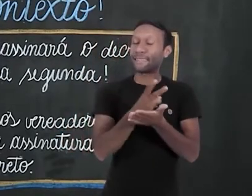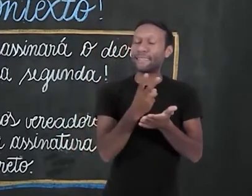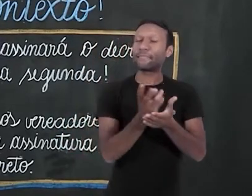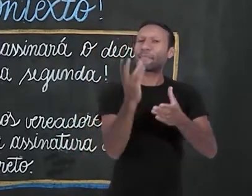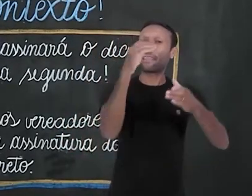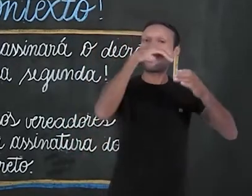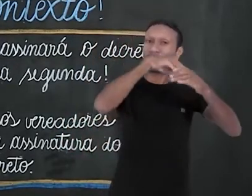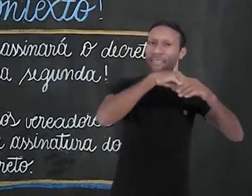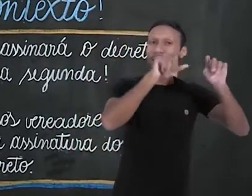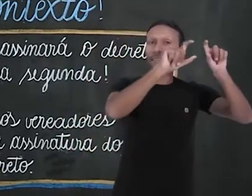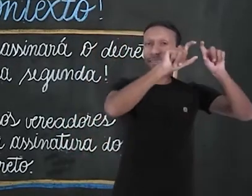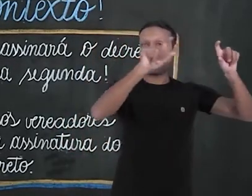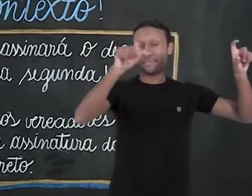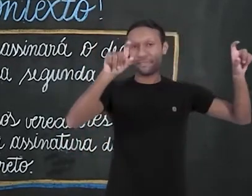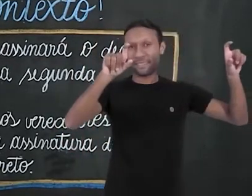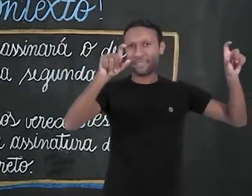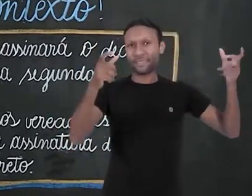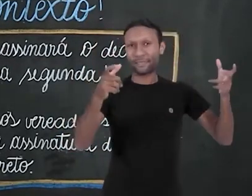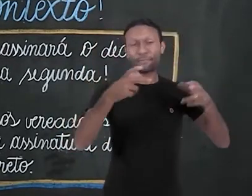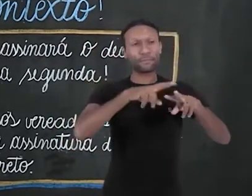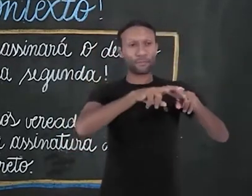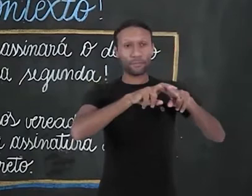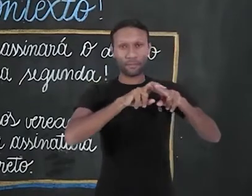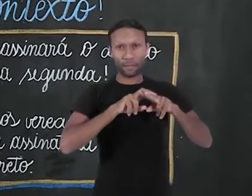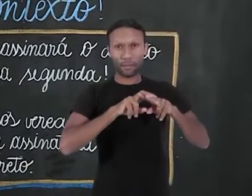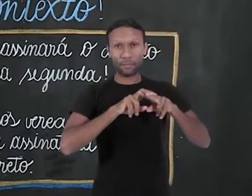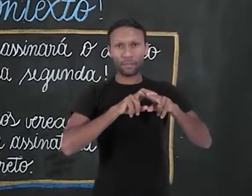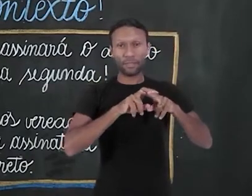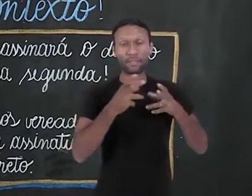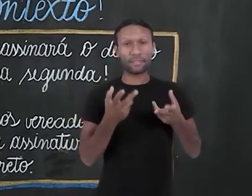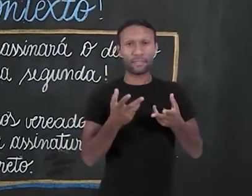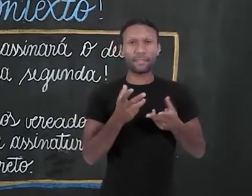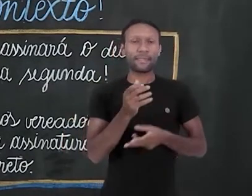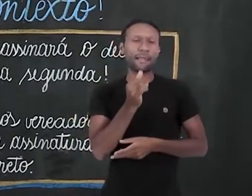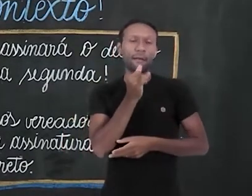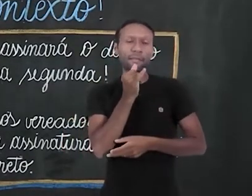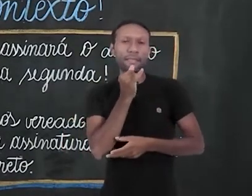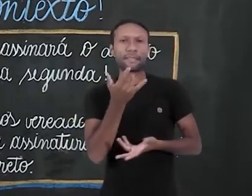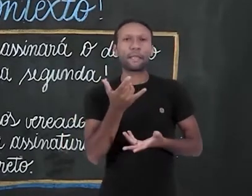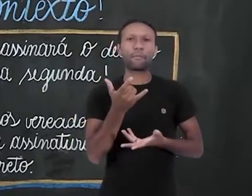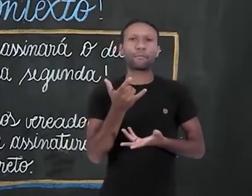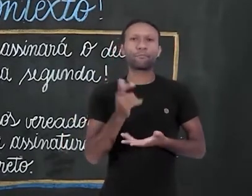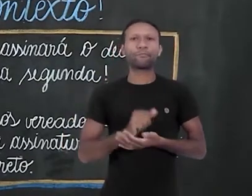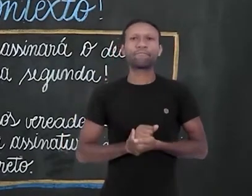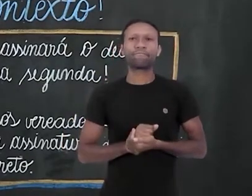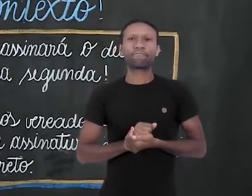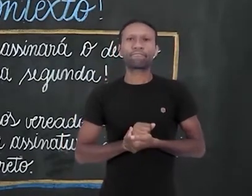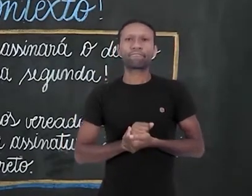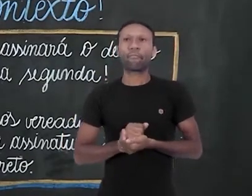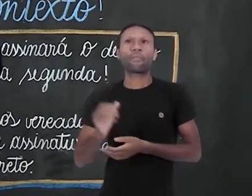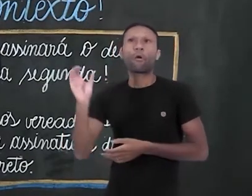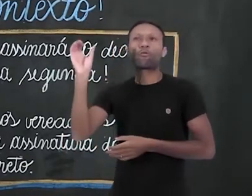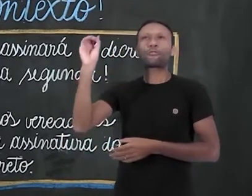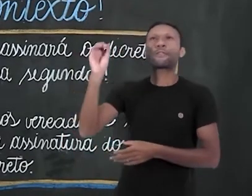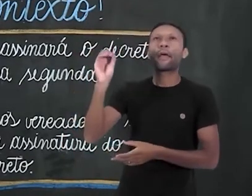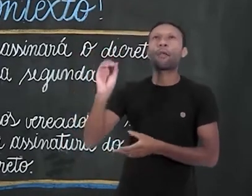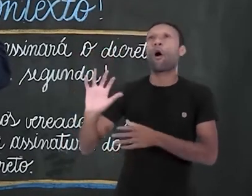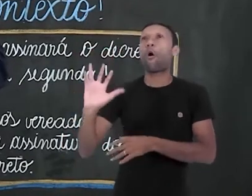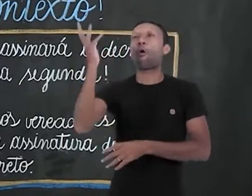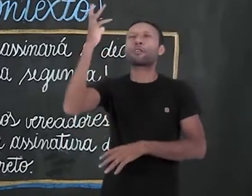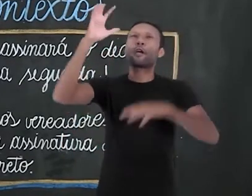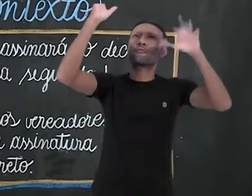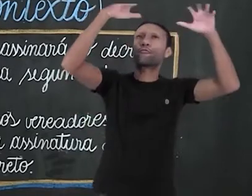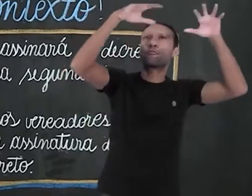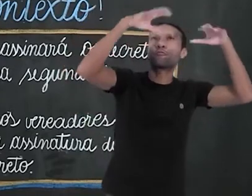sujeito vai estar lá. Nesse caso do sujeito inexistente, a gente tem alguns exemplos, tais como os verbos que indicam fenômenos da natureza, como